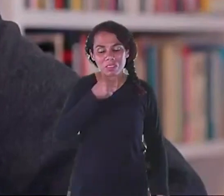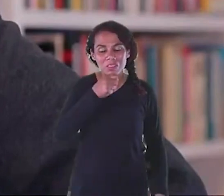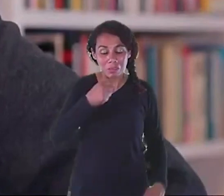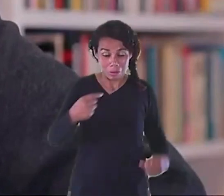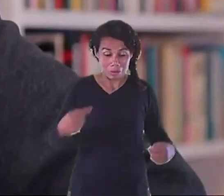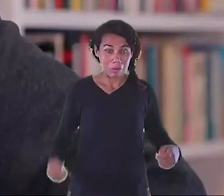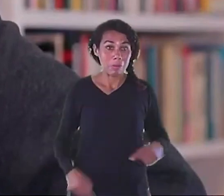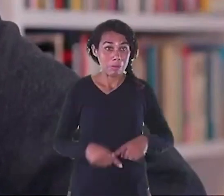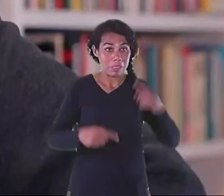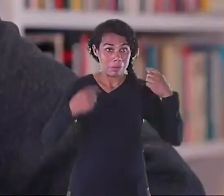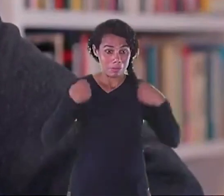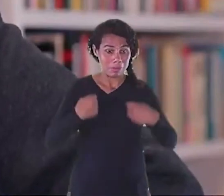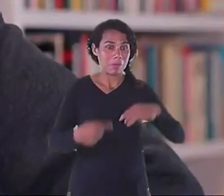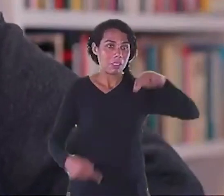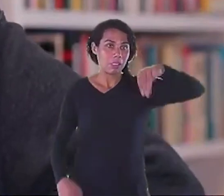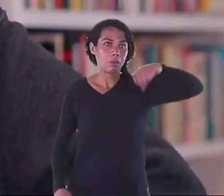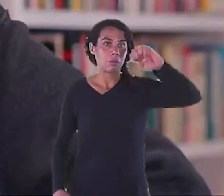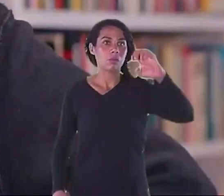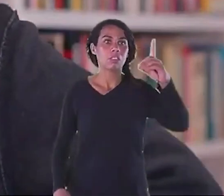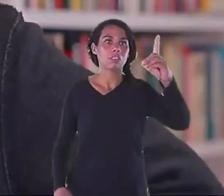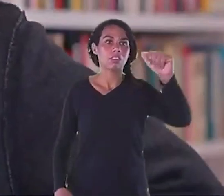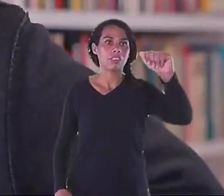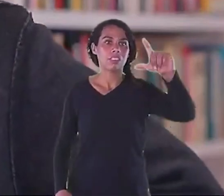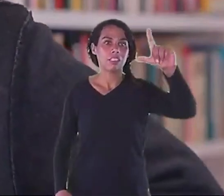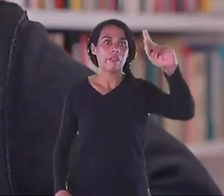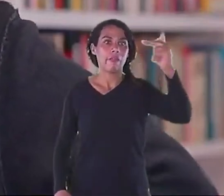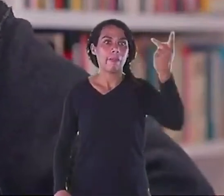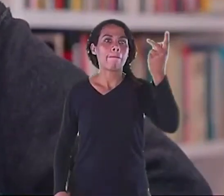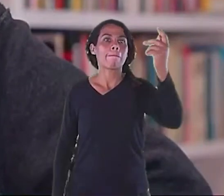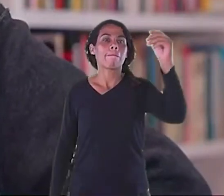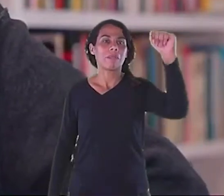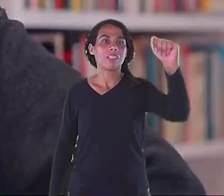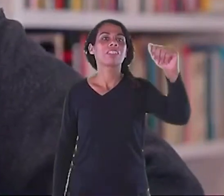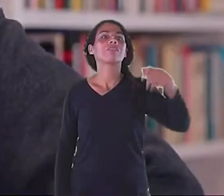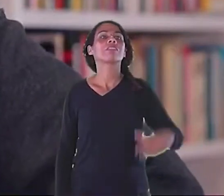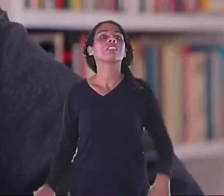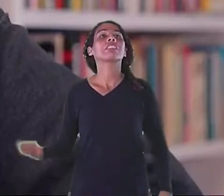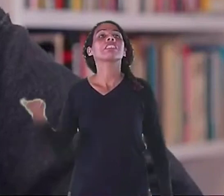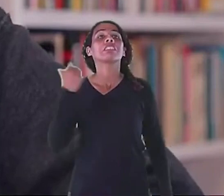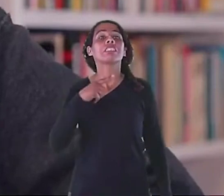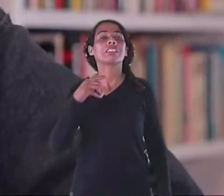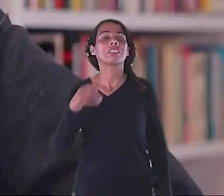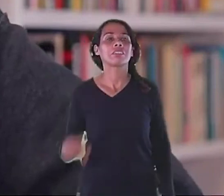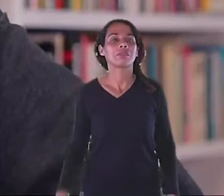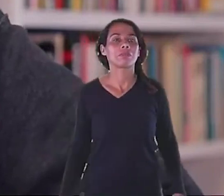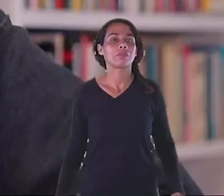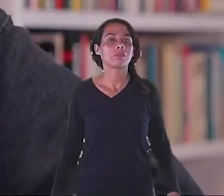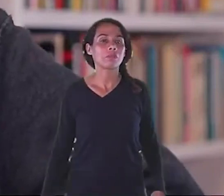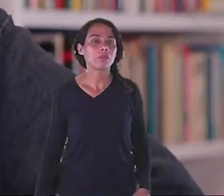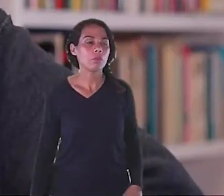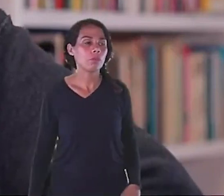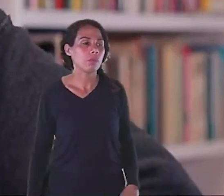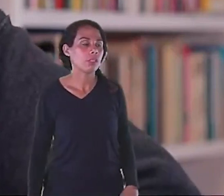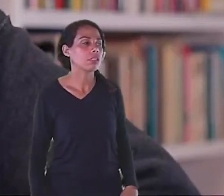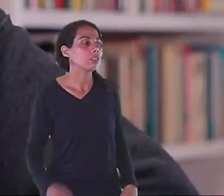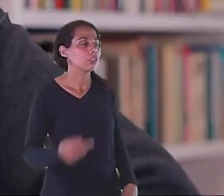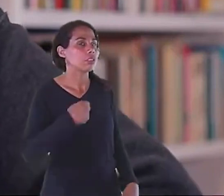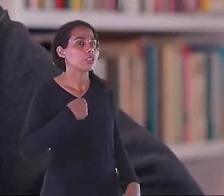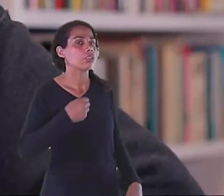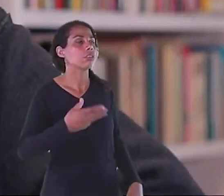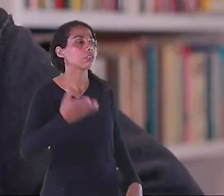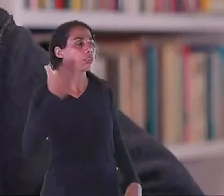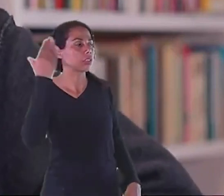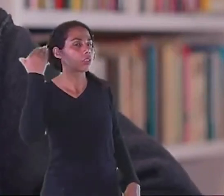reitores Quer dizer Eu morro de rir De magnífico Porque eu trabalhei Com o Cristóvão Buarque Na época que ele era reitor Eu chamava